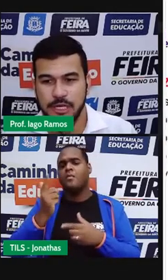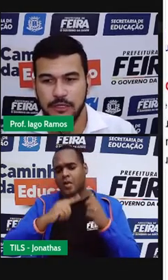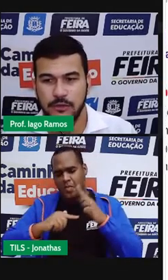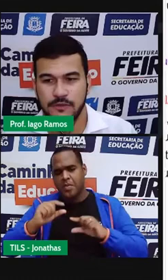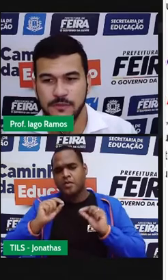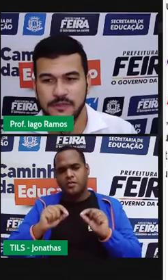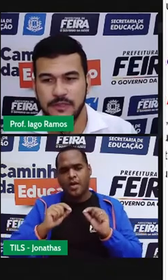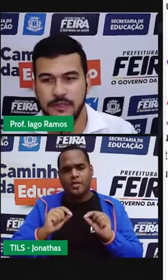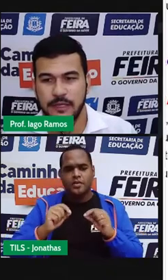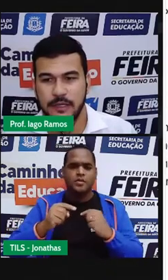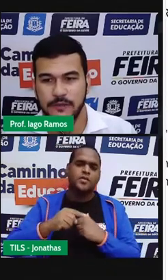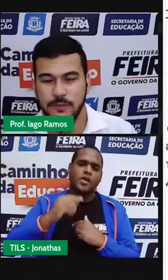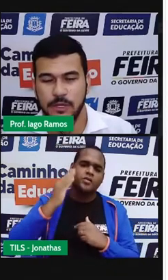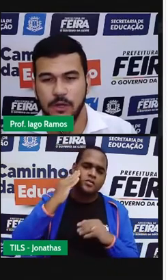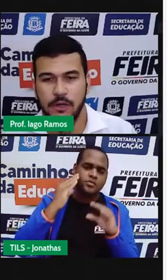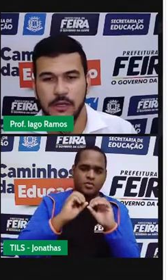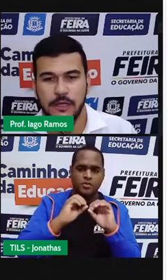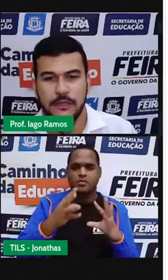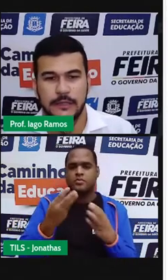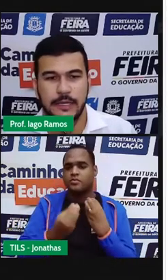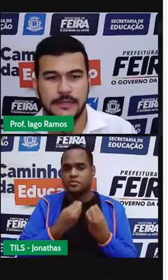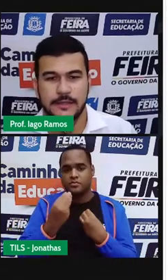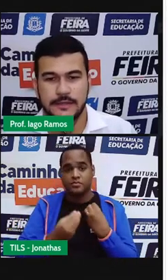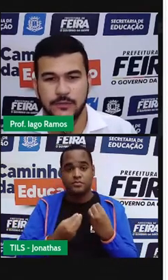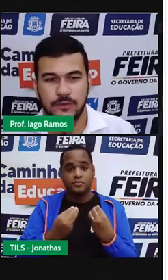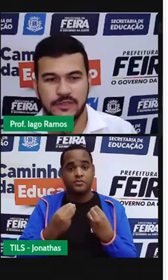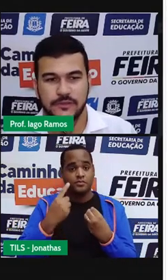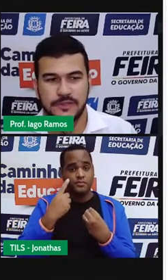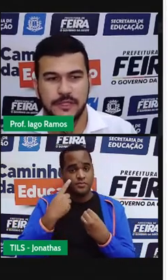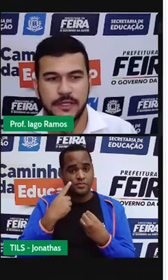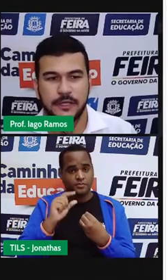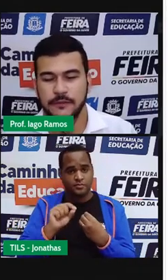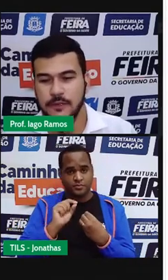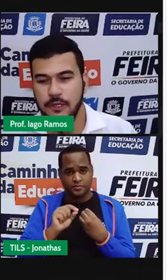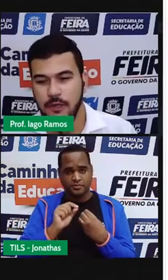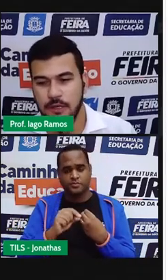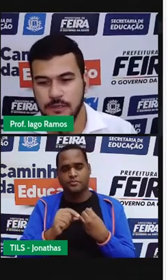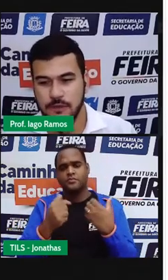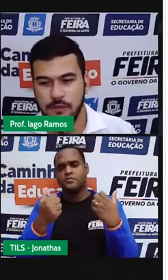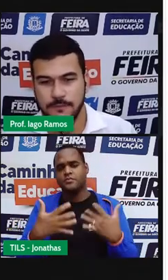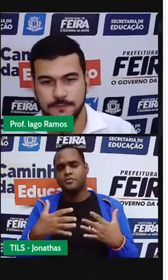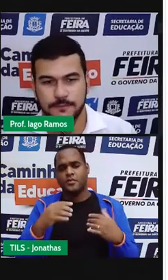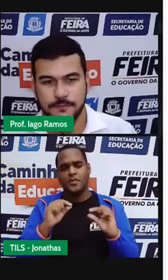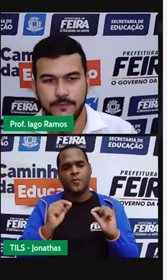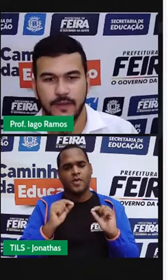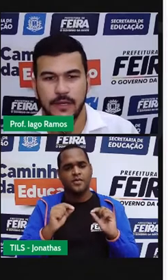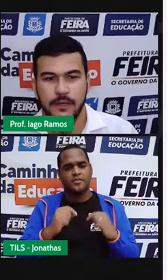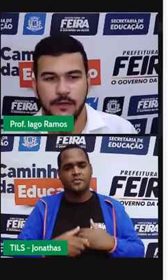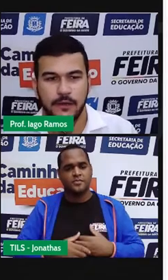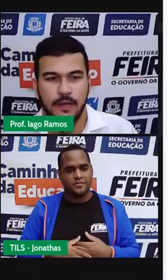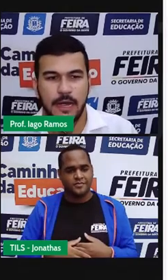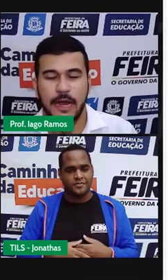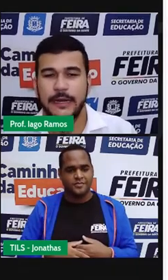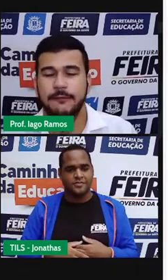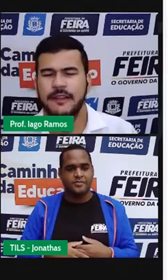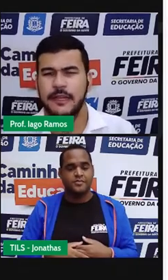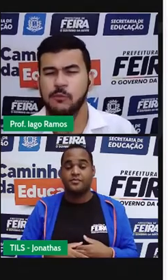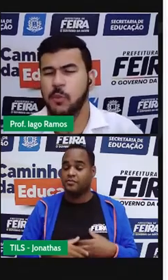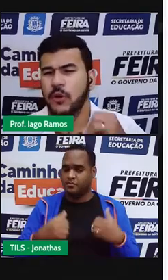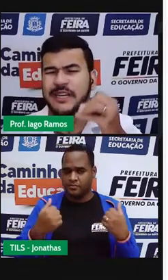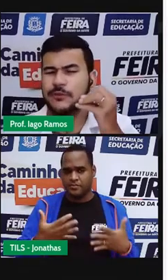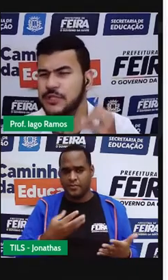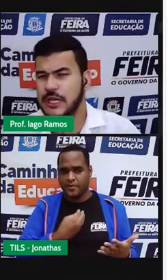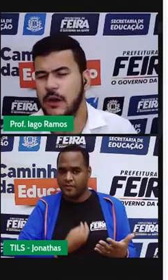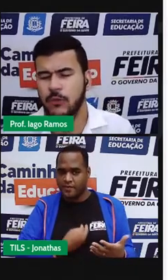E onde é que nós vamos entender isso melhor? Nessa situaçãozinha aqui. Olha só. Aqui vai